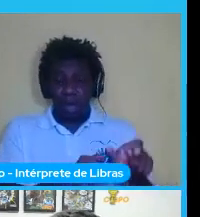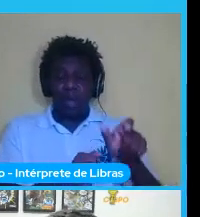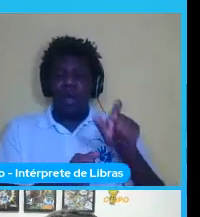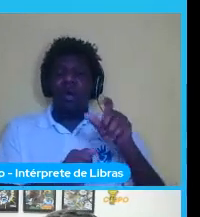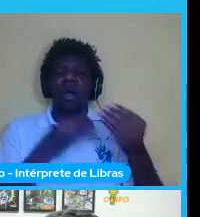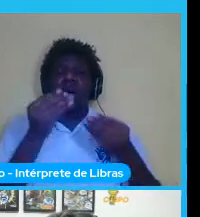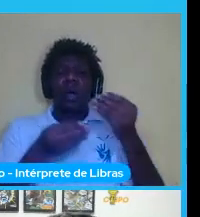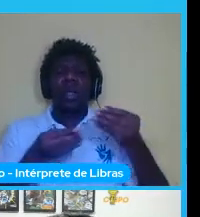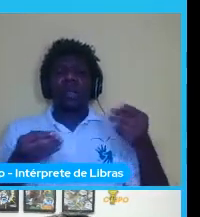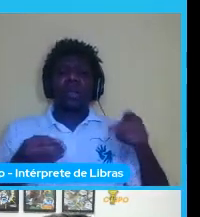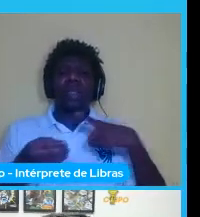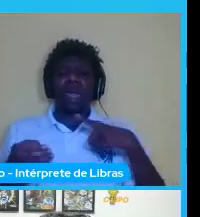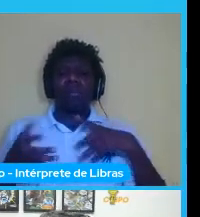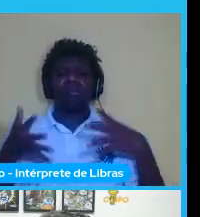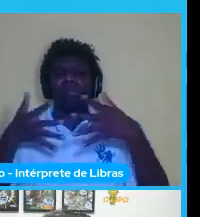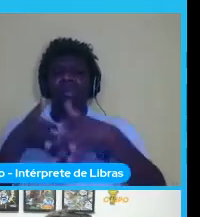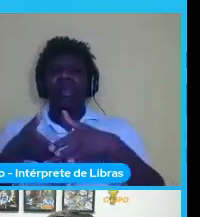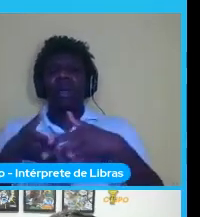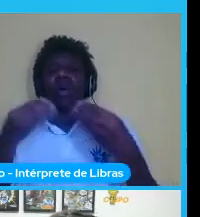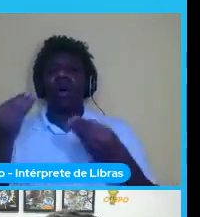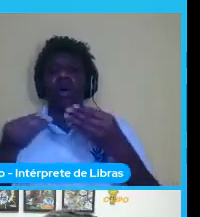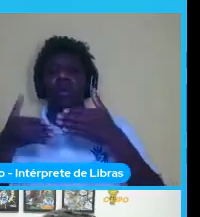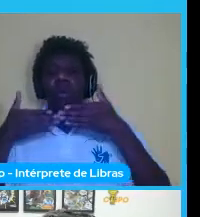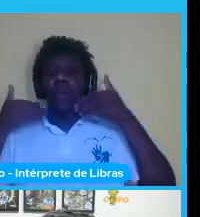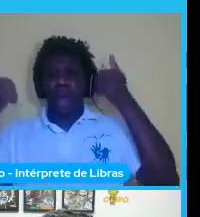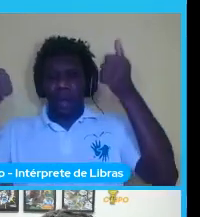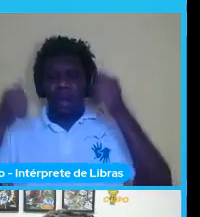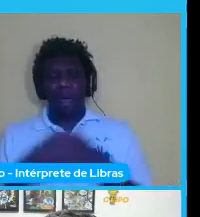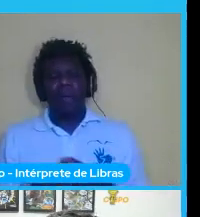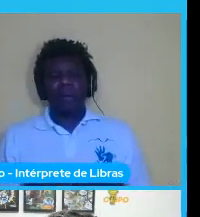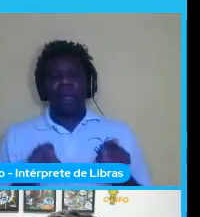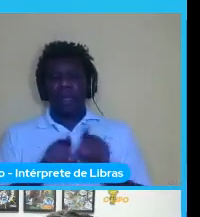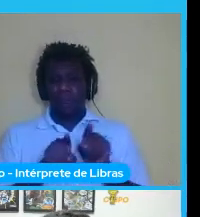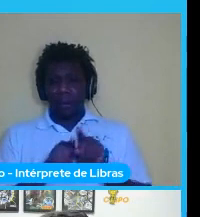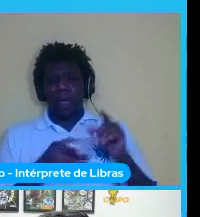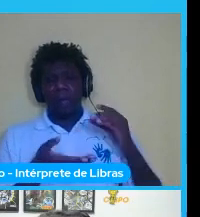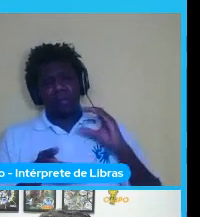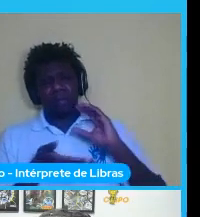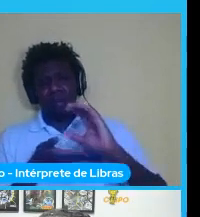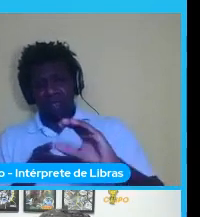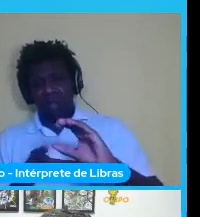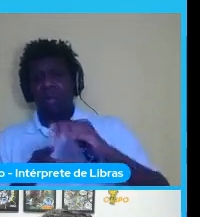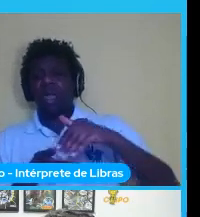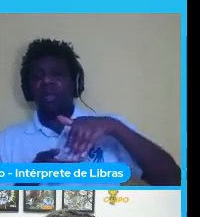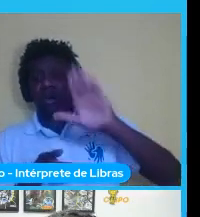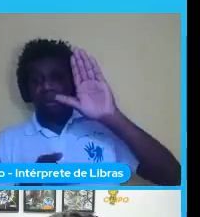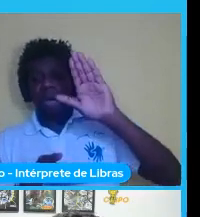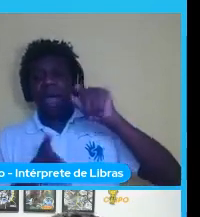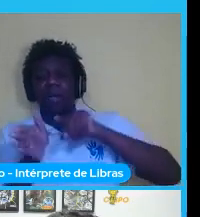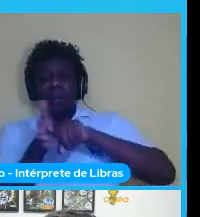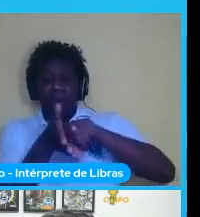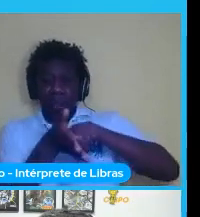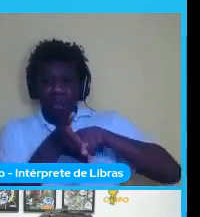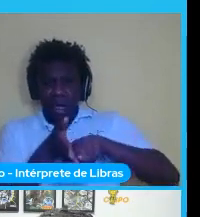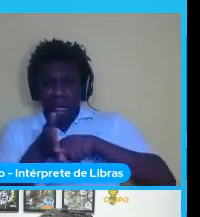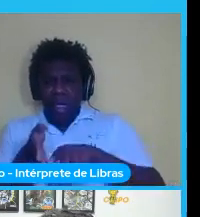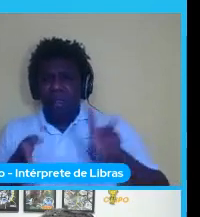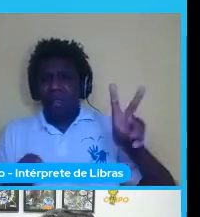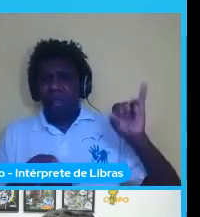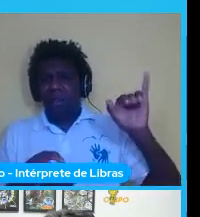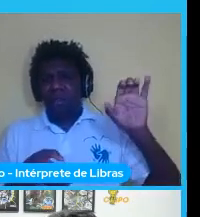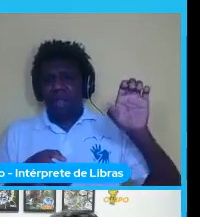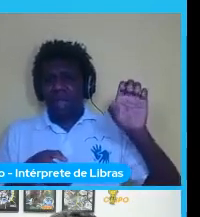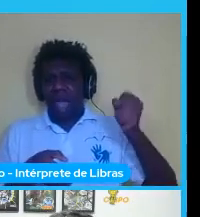isso pode ser melhorado investir mais em pesquisa dados pesquisas sobre vieses disponibilizar mais